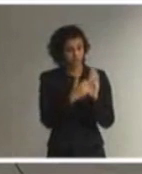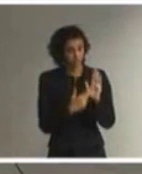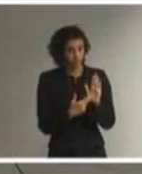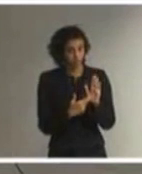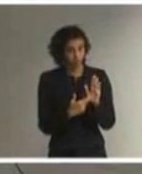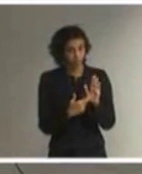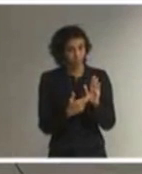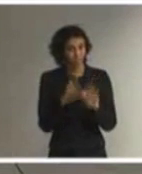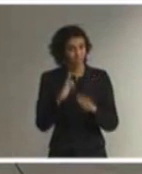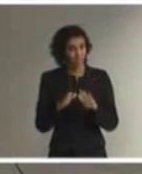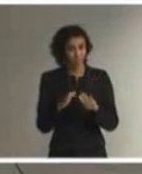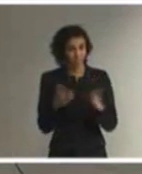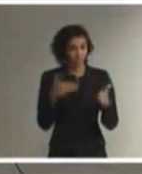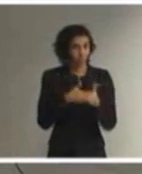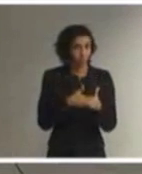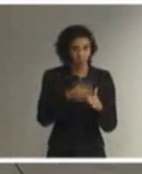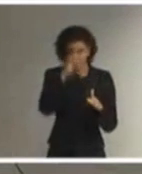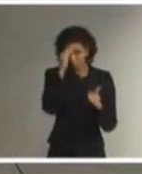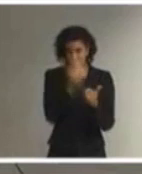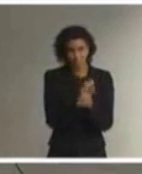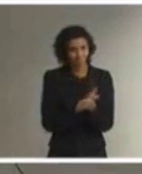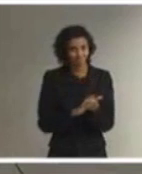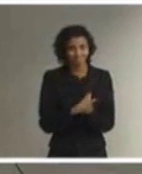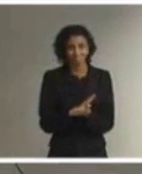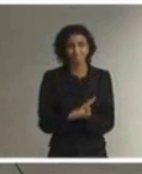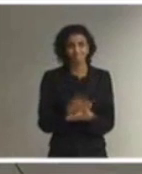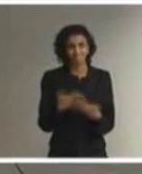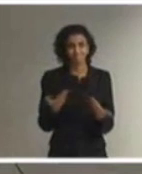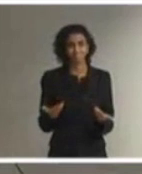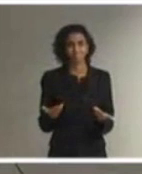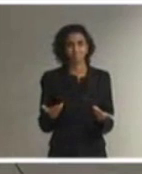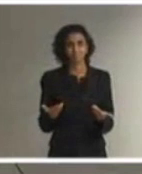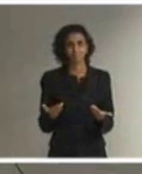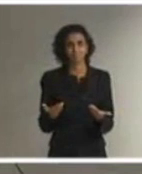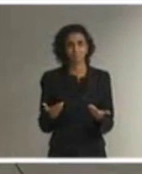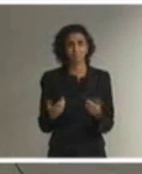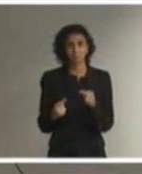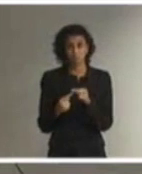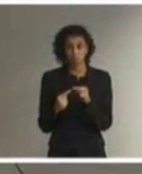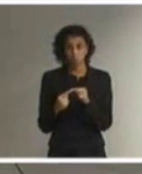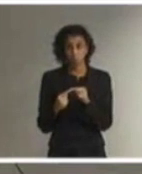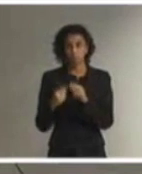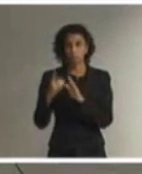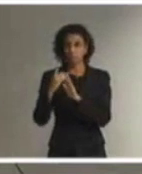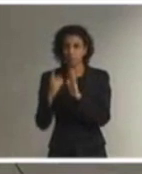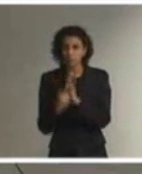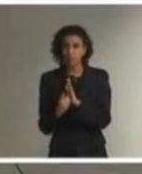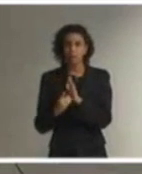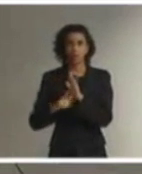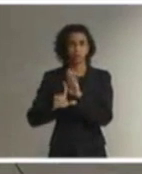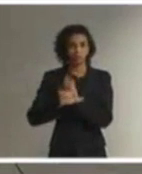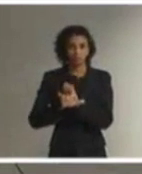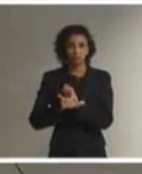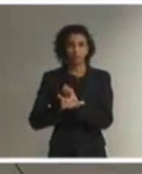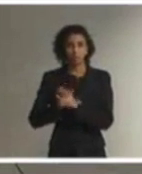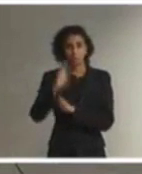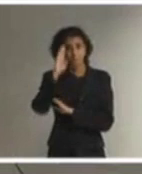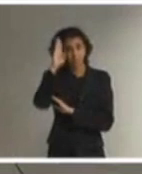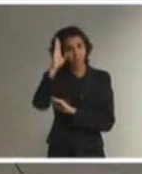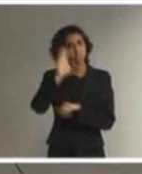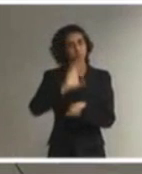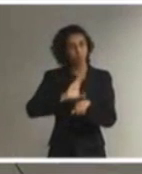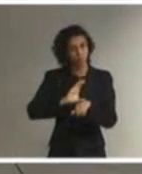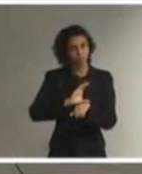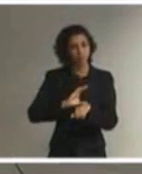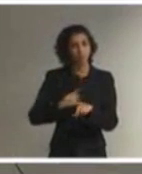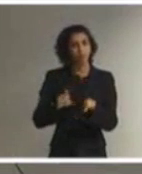atendidas, não cumpridas conforme estabelecem os decretos, as leis e principalmente a Constituição